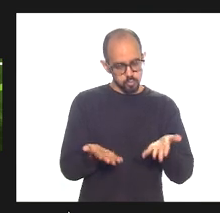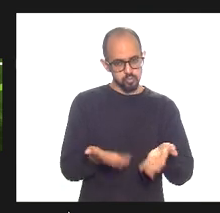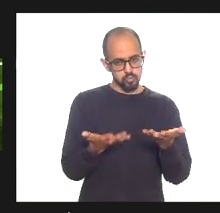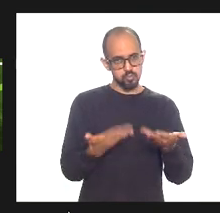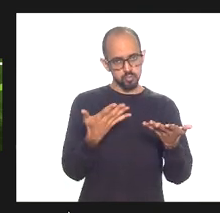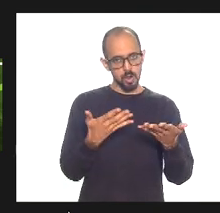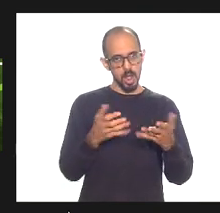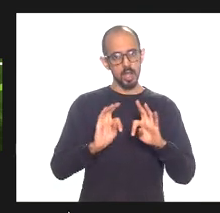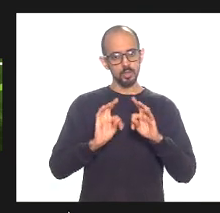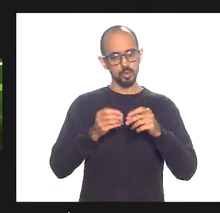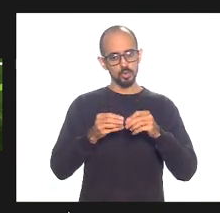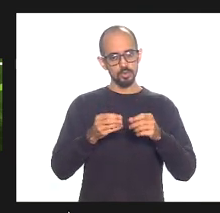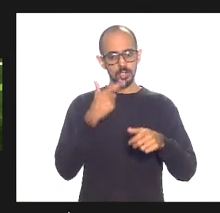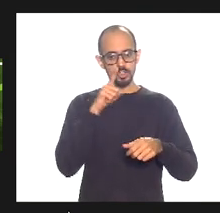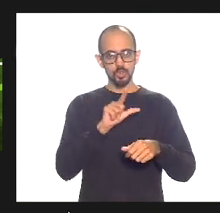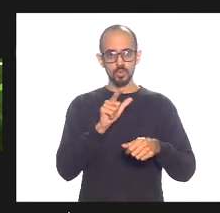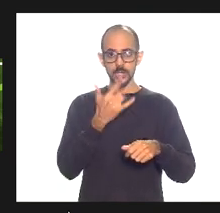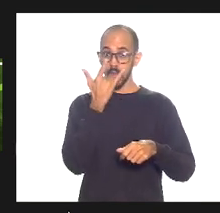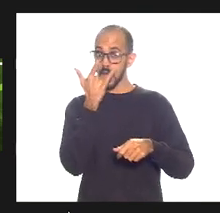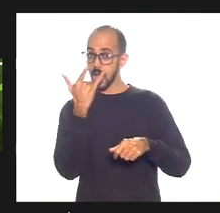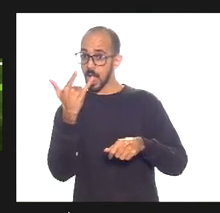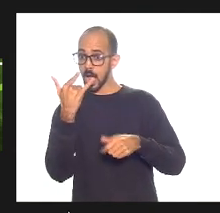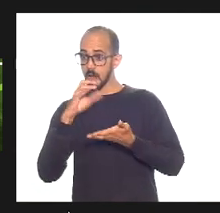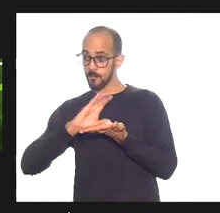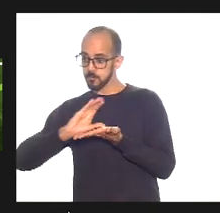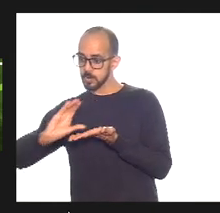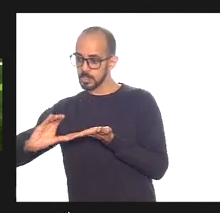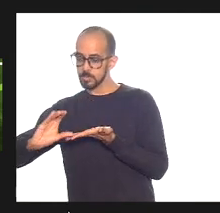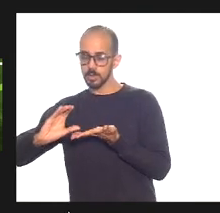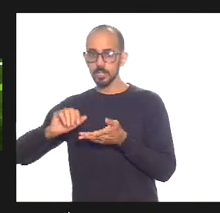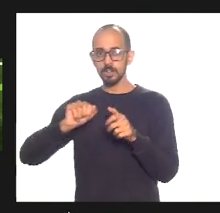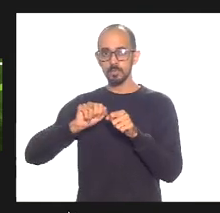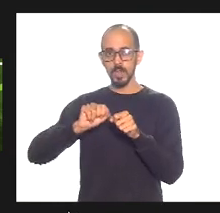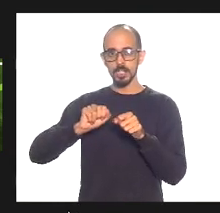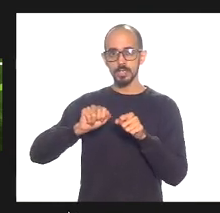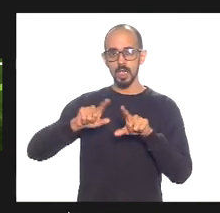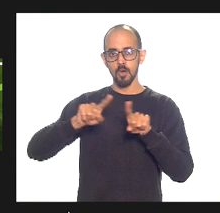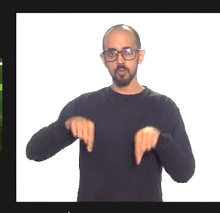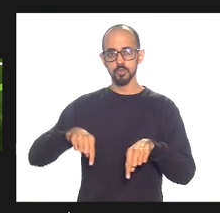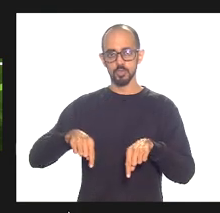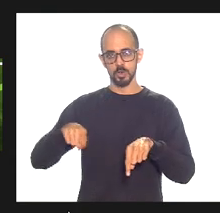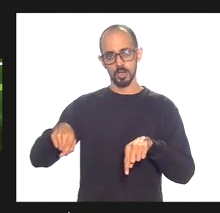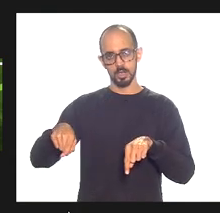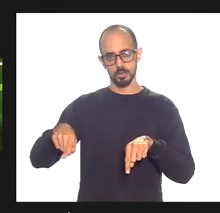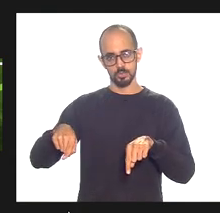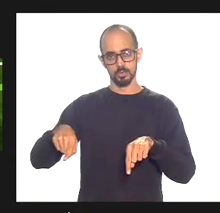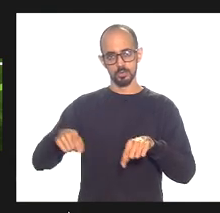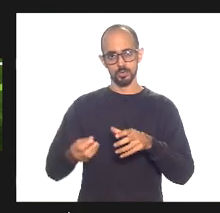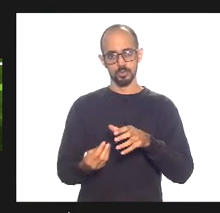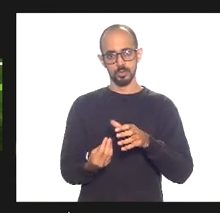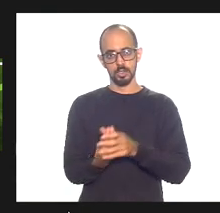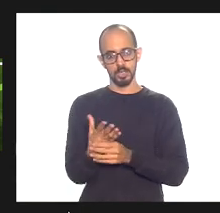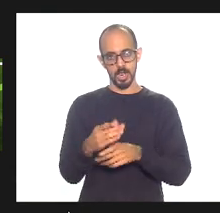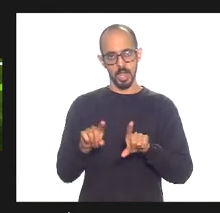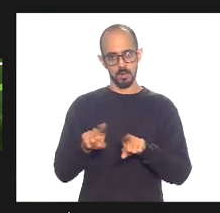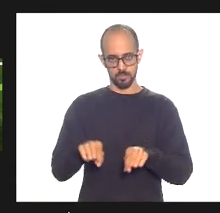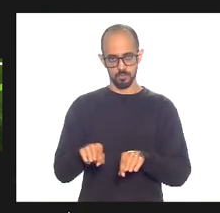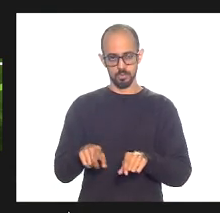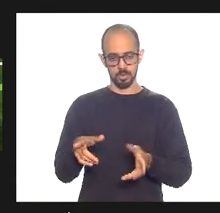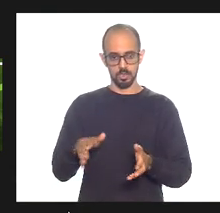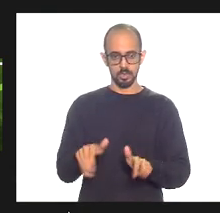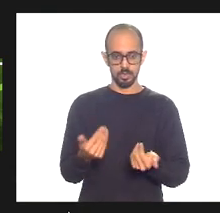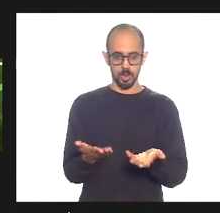atrair investimentos para que gerem empregos então o consenso é de fato nos falta receita por isso